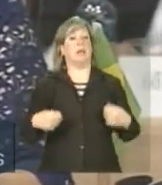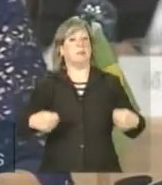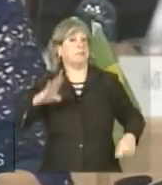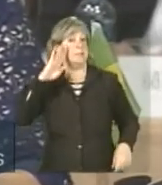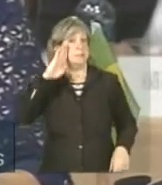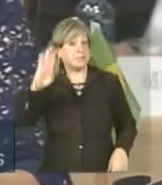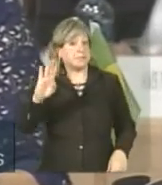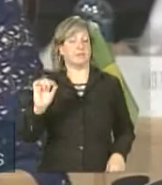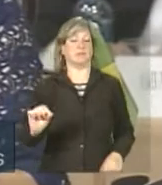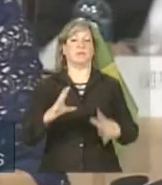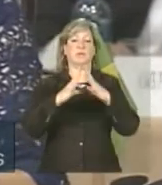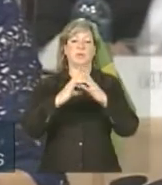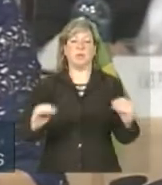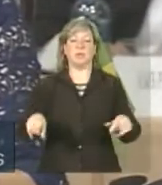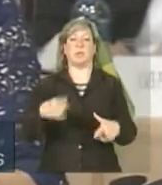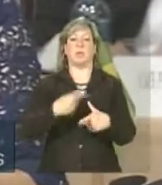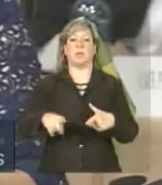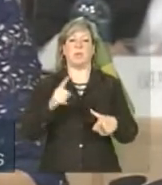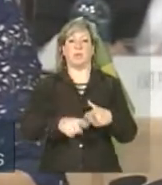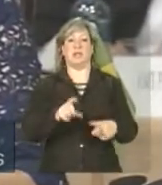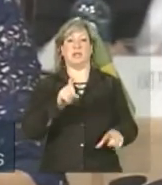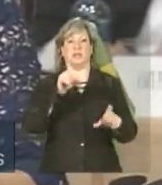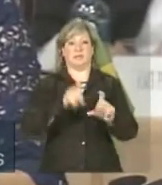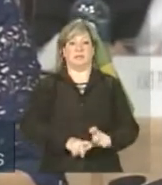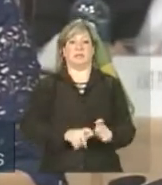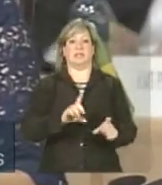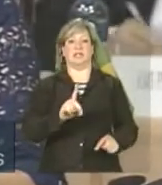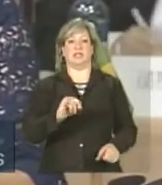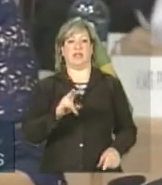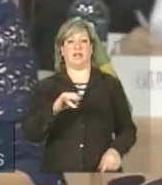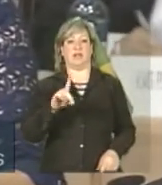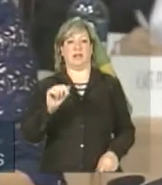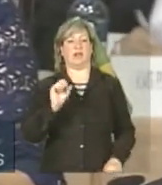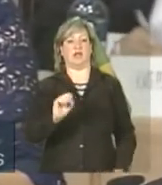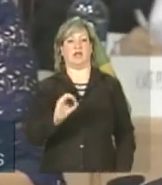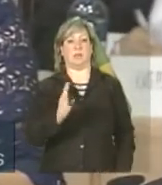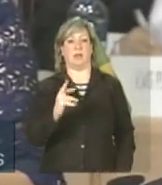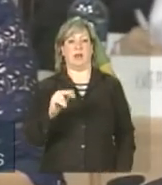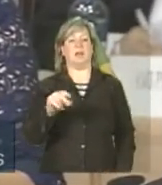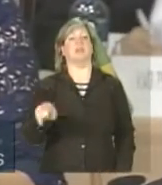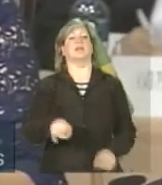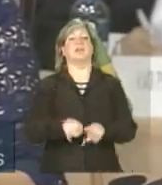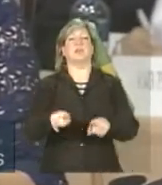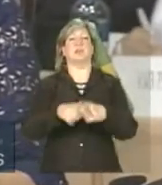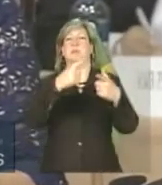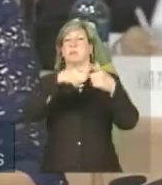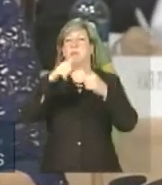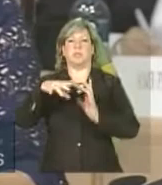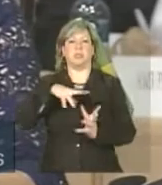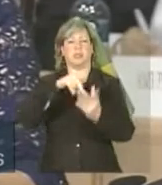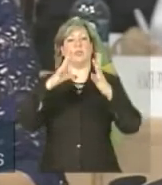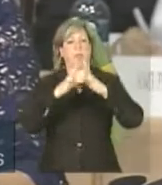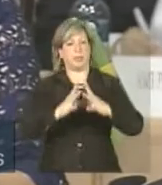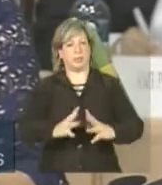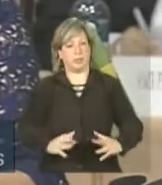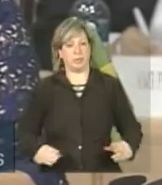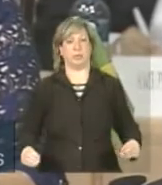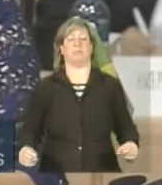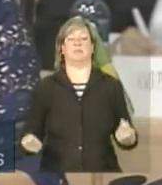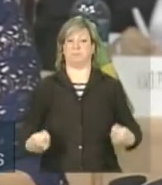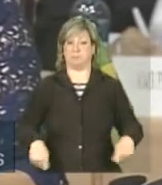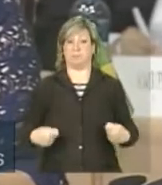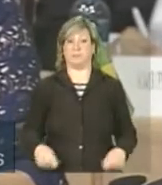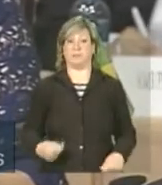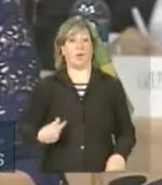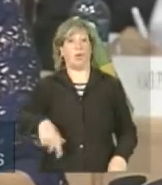o problema da dívida soberana e reverter o quadro recessivo global. É